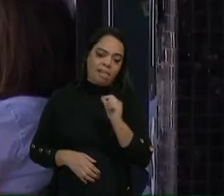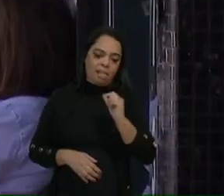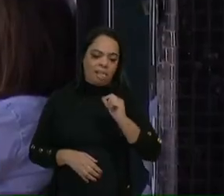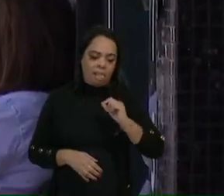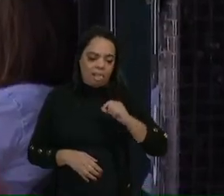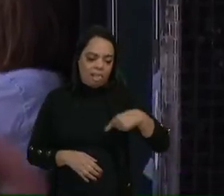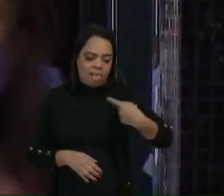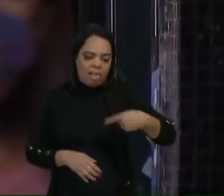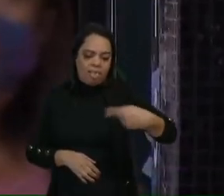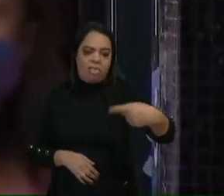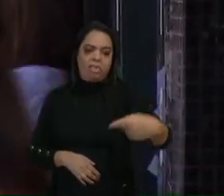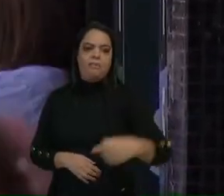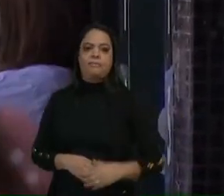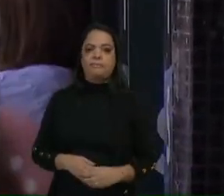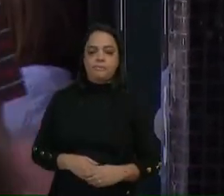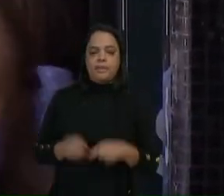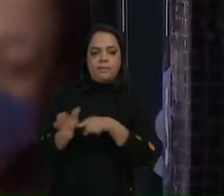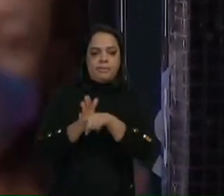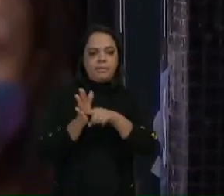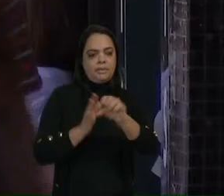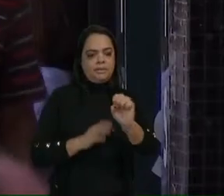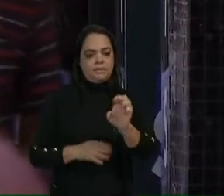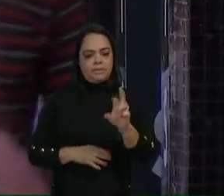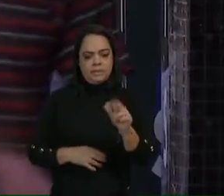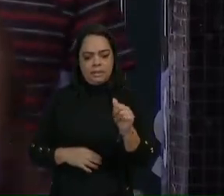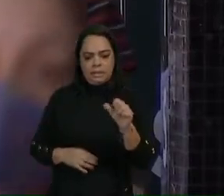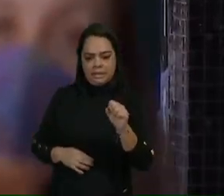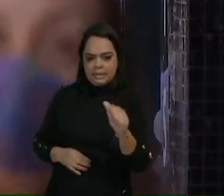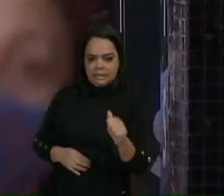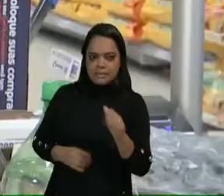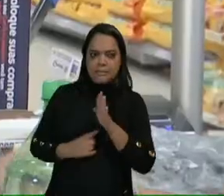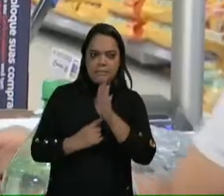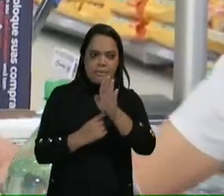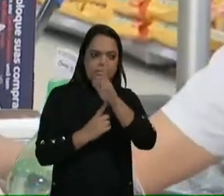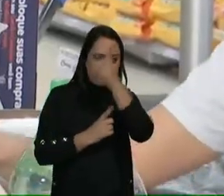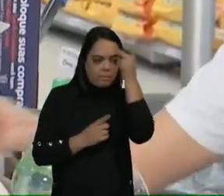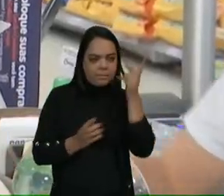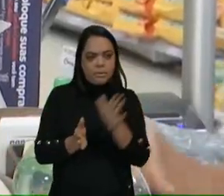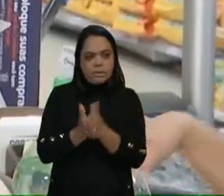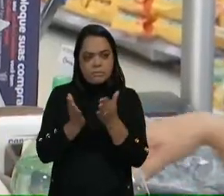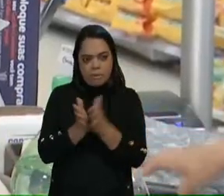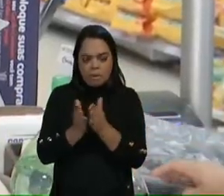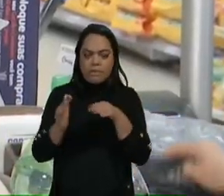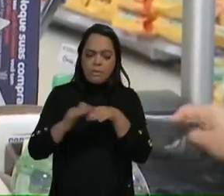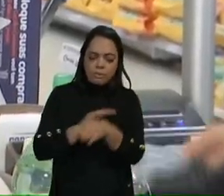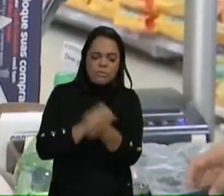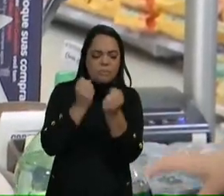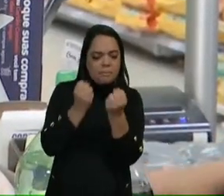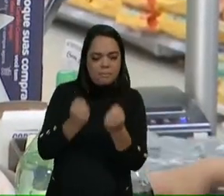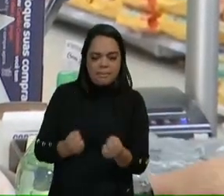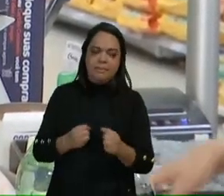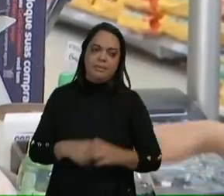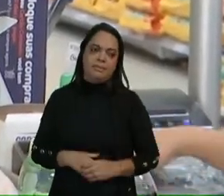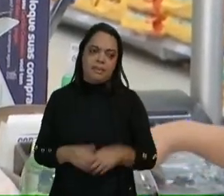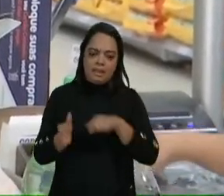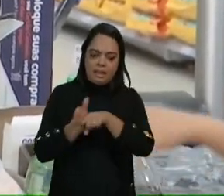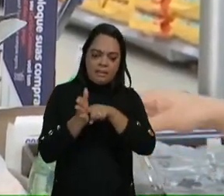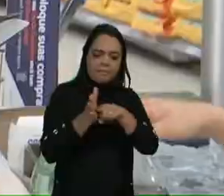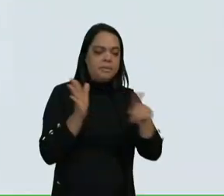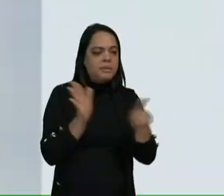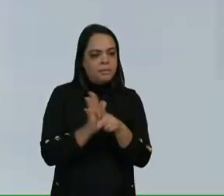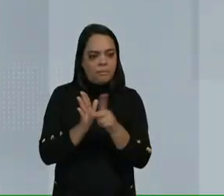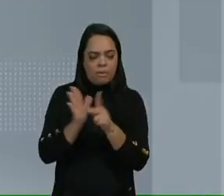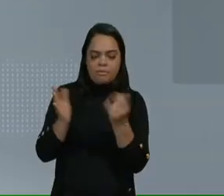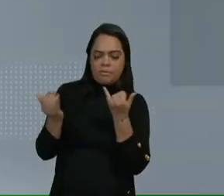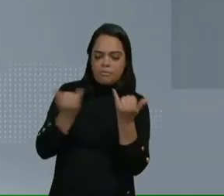E um levantamento feito pela Serasa Experian mostra que, para os mais pobres, elas costumam ser mais pesadas. A pesquisa feita com dados